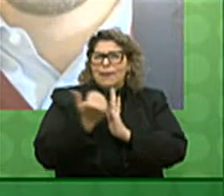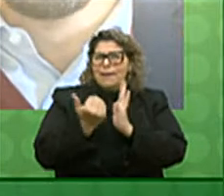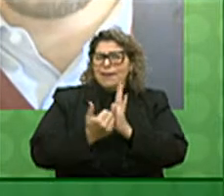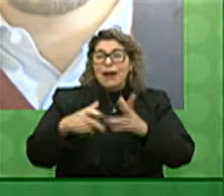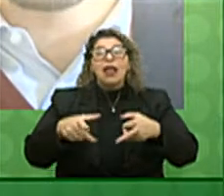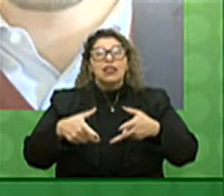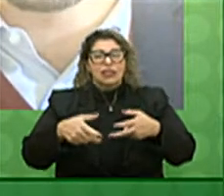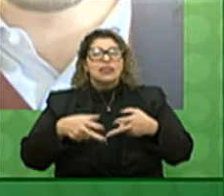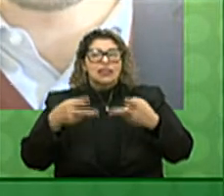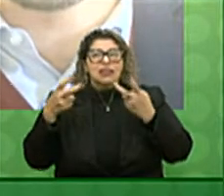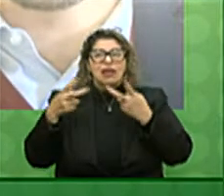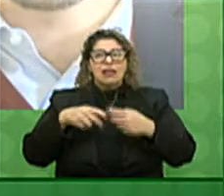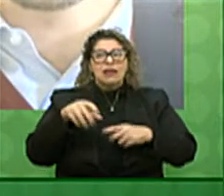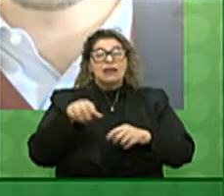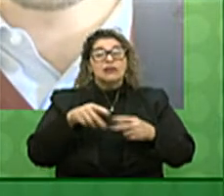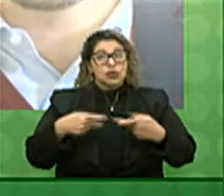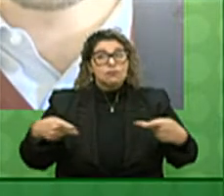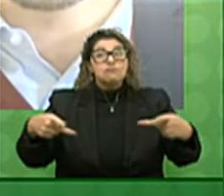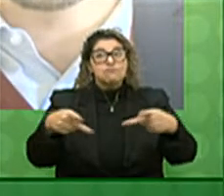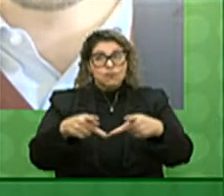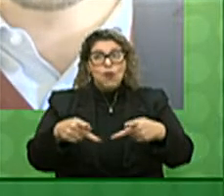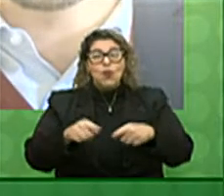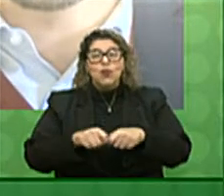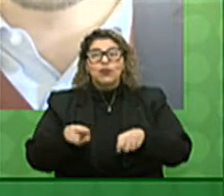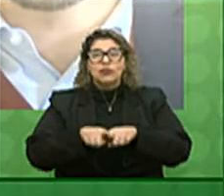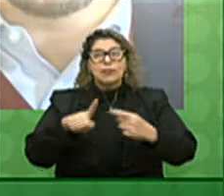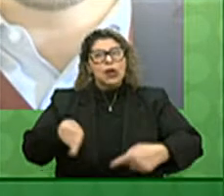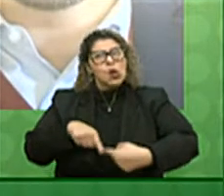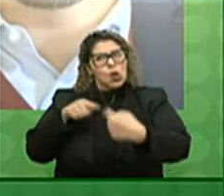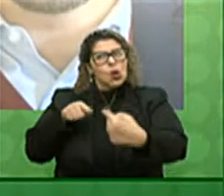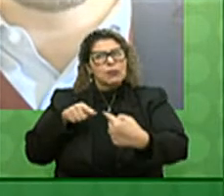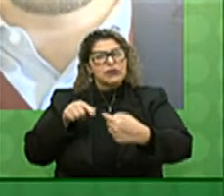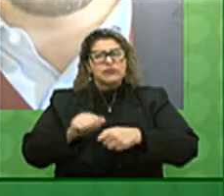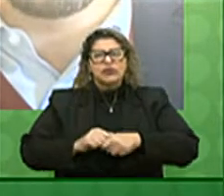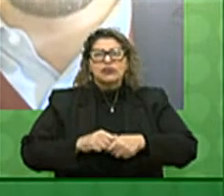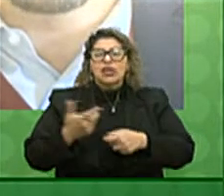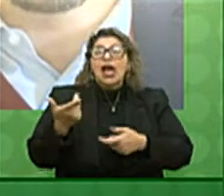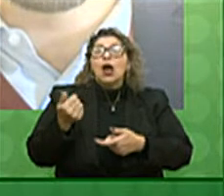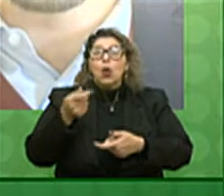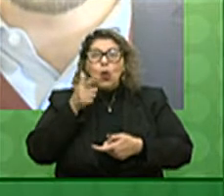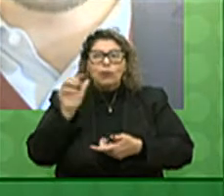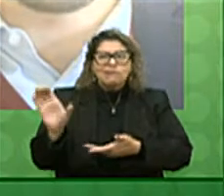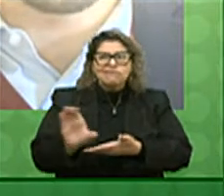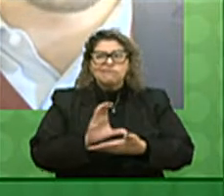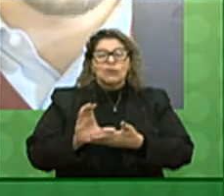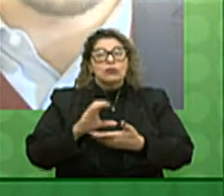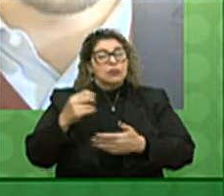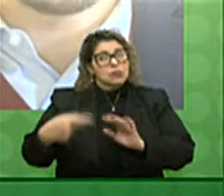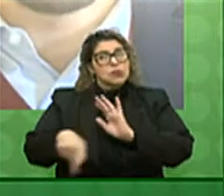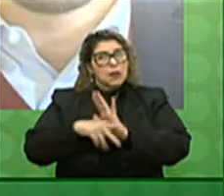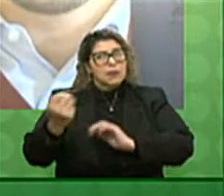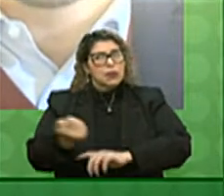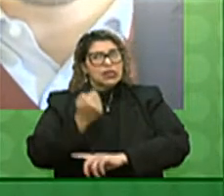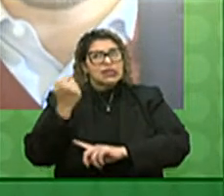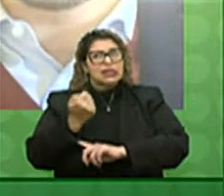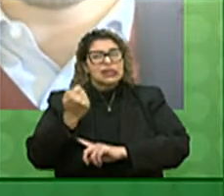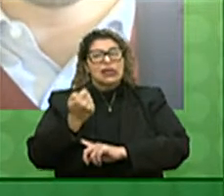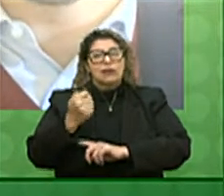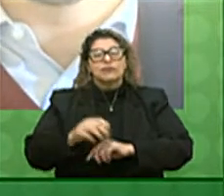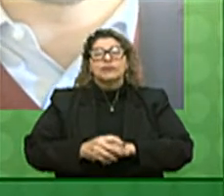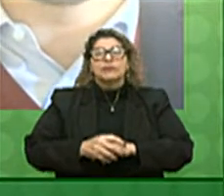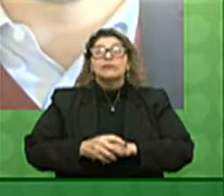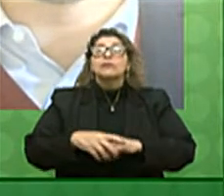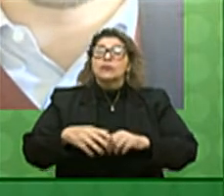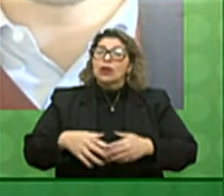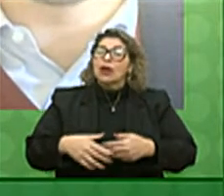interesse público, especialmente em relação à competitividade, aos ganhos econômicos importantes para o nosso Estado. saudar